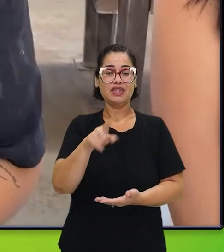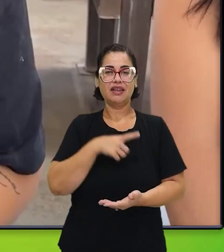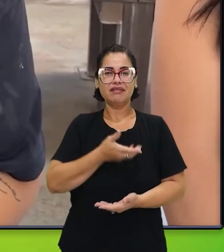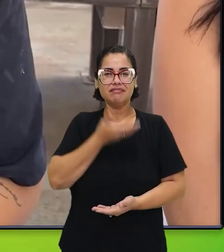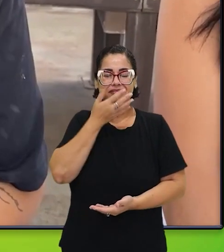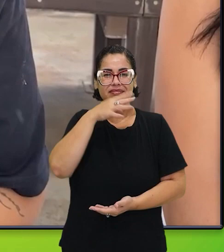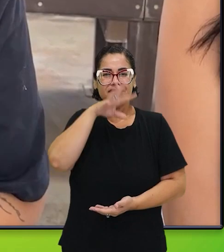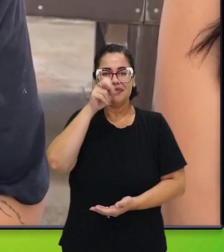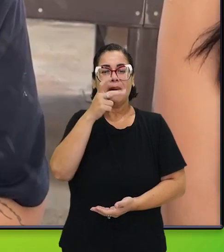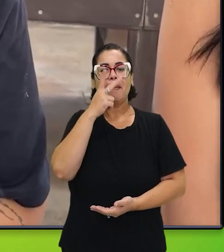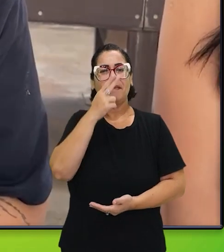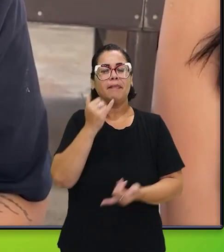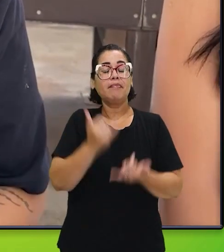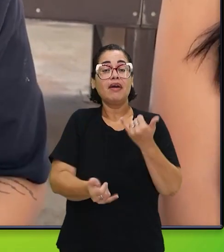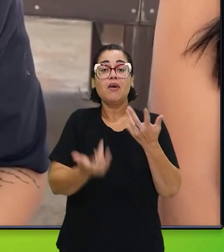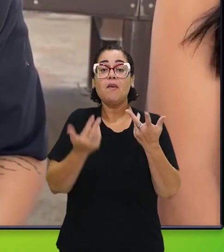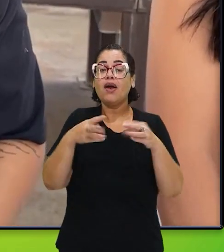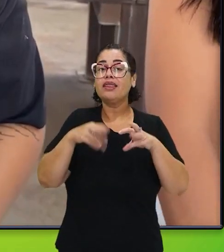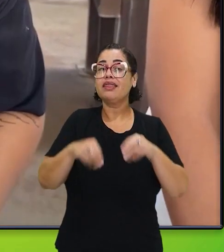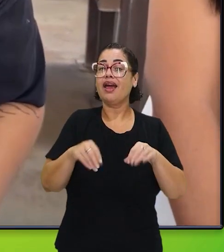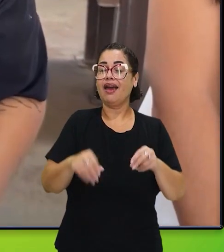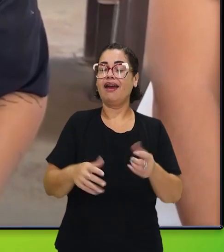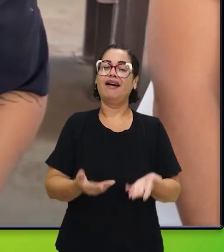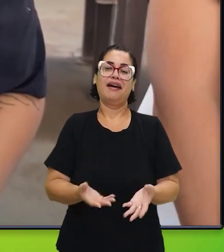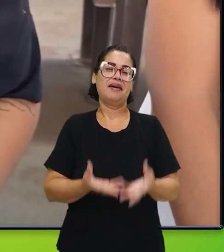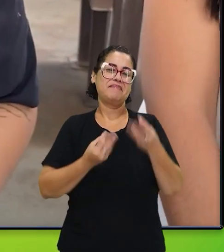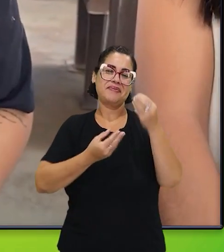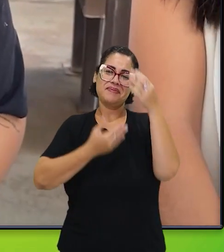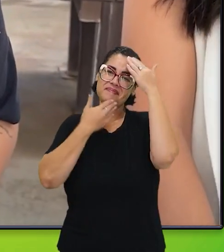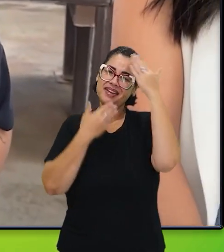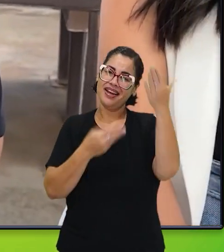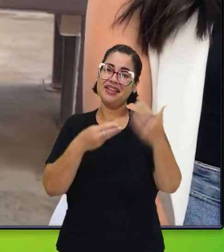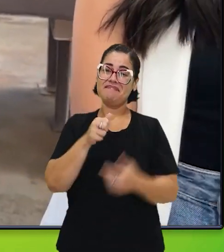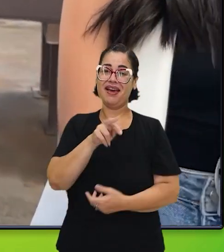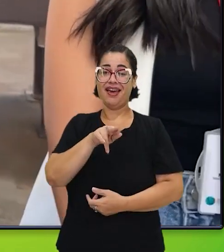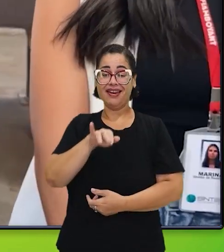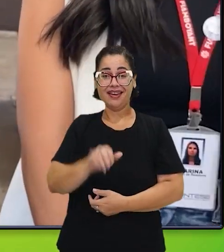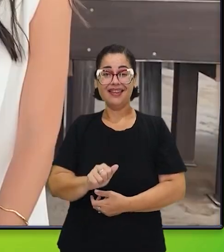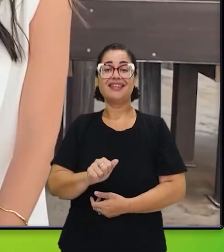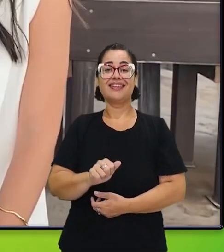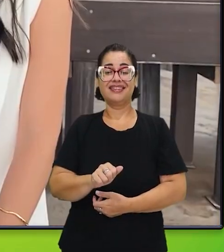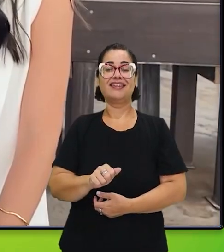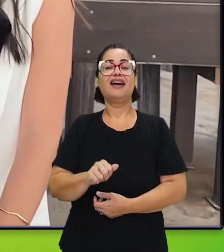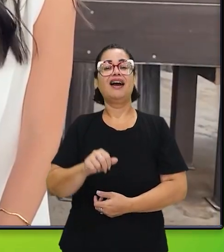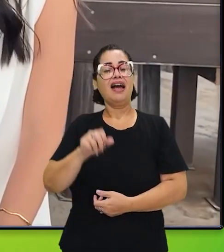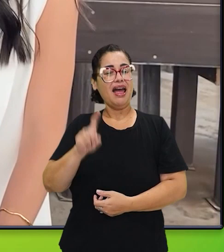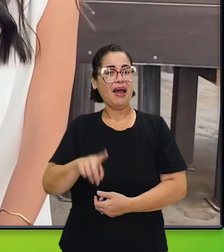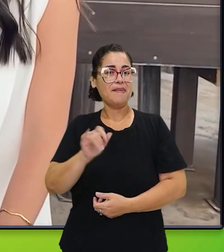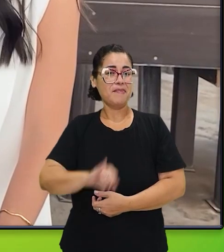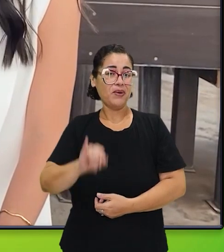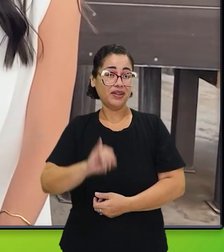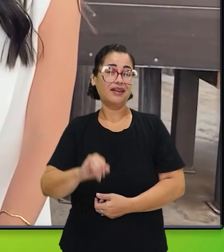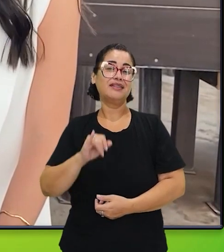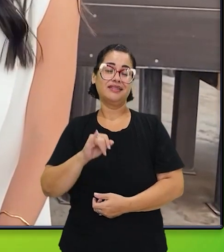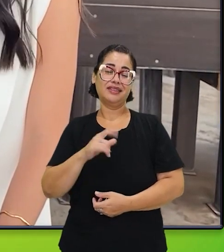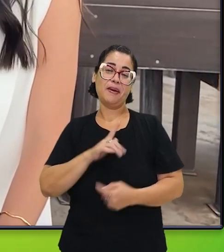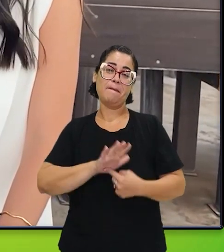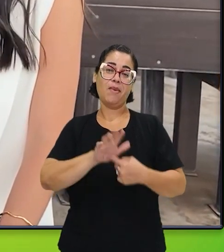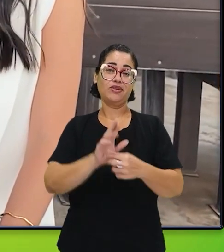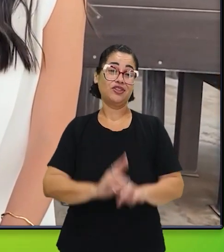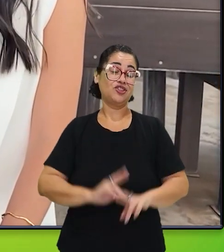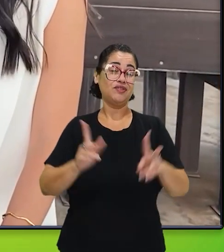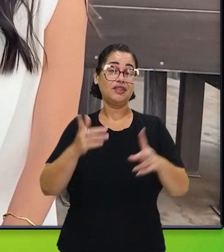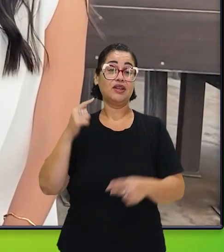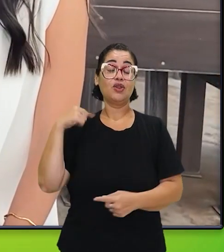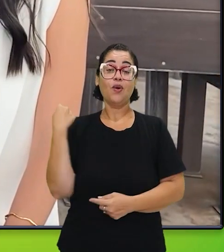ele fica assim, ó. E se você cheira, é cheirinho de terra. Olha, eu quero muito te agradecer, Marina, mais uma